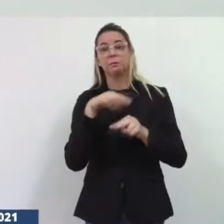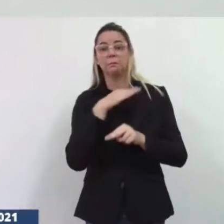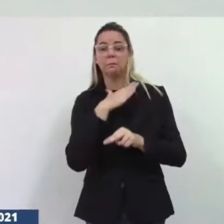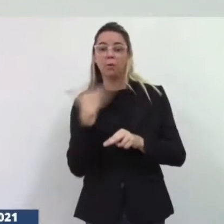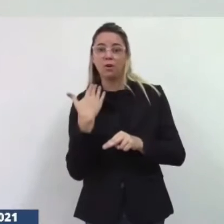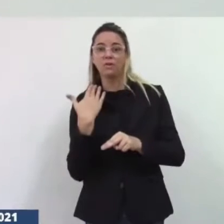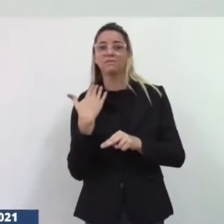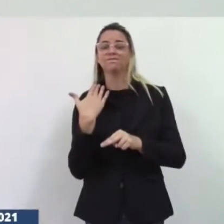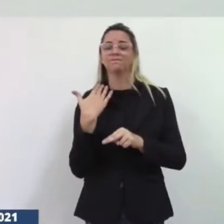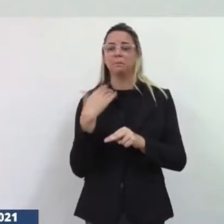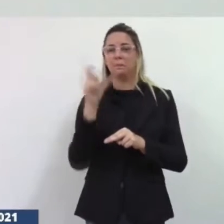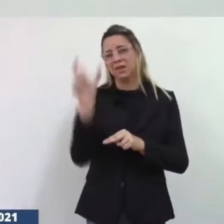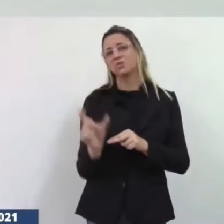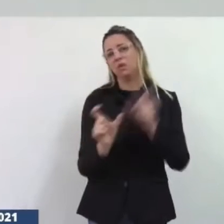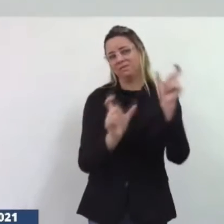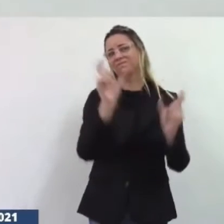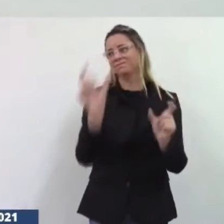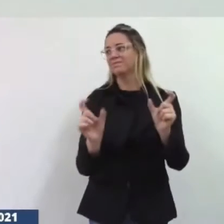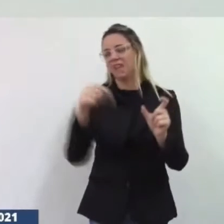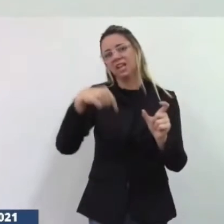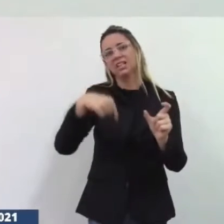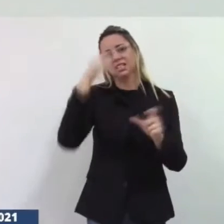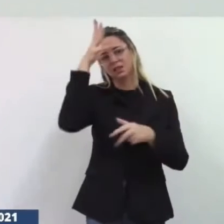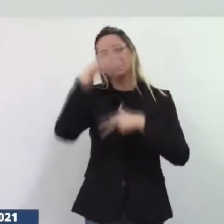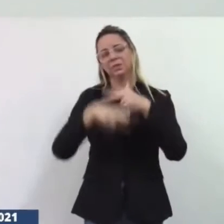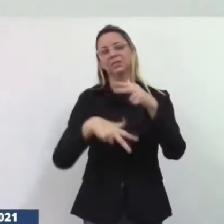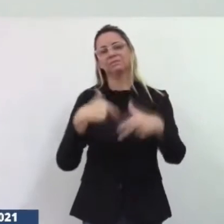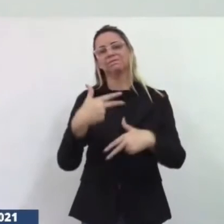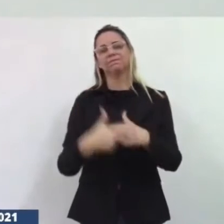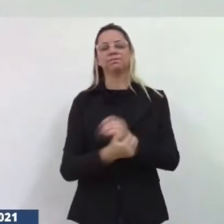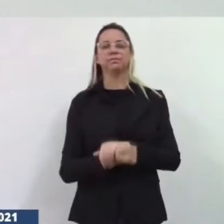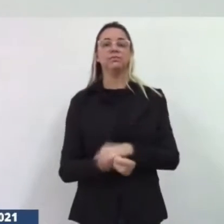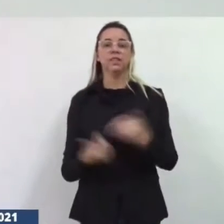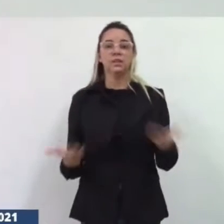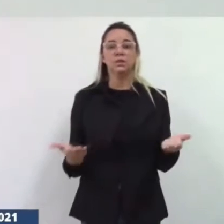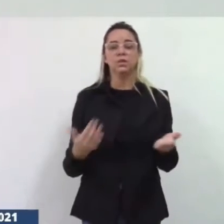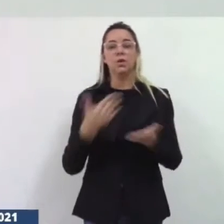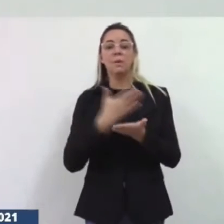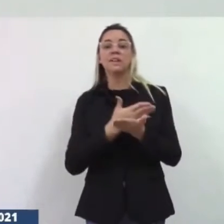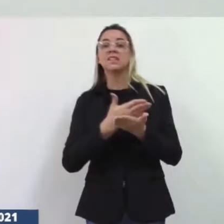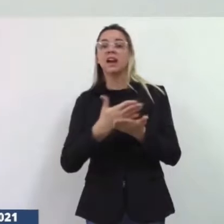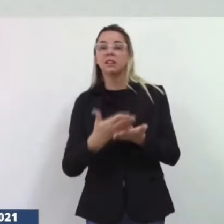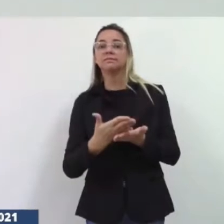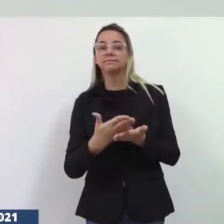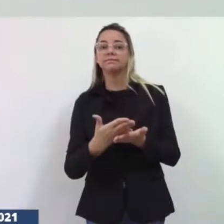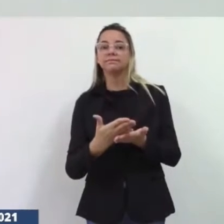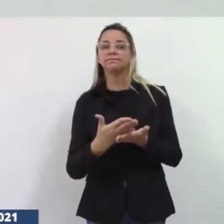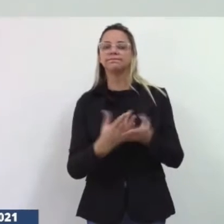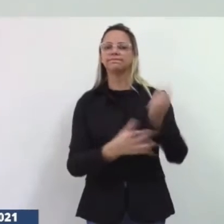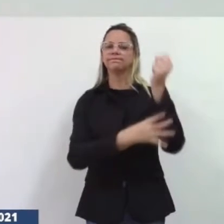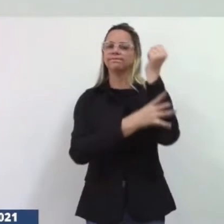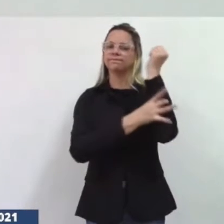do nosso município e hoje começar aqui com a segurança